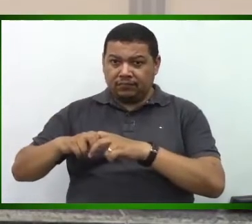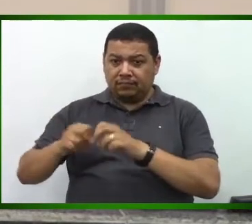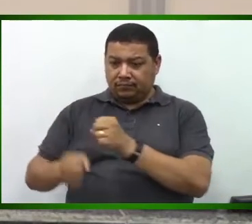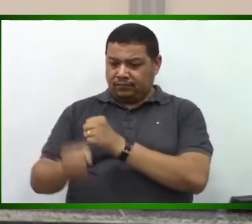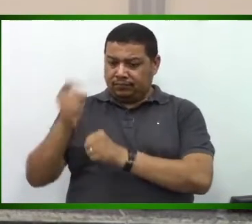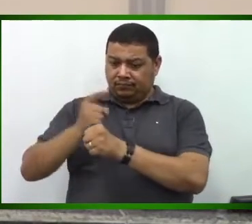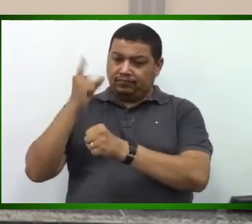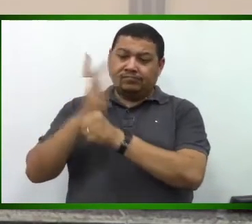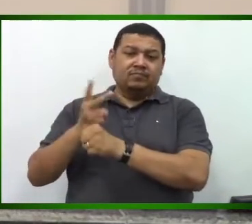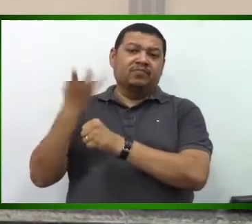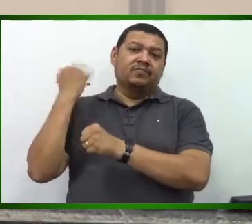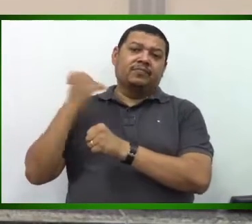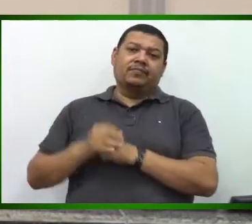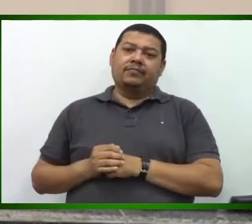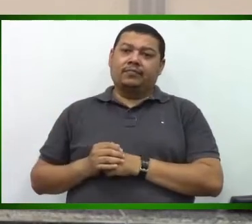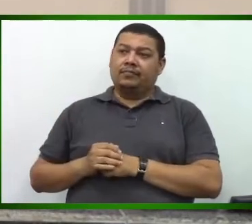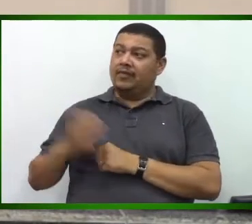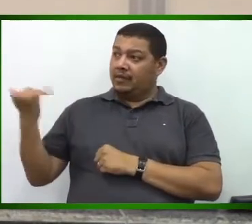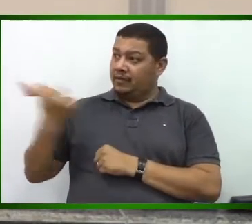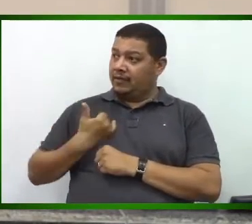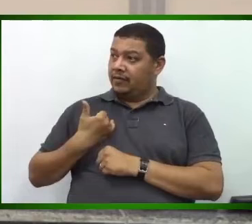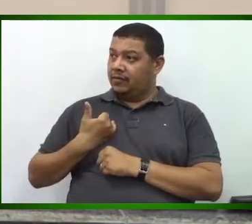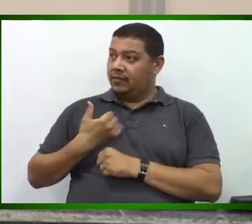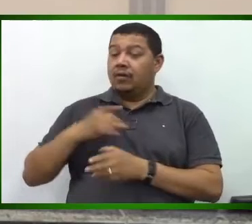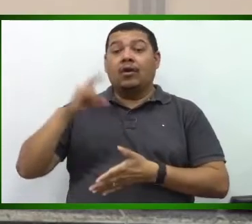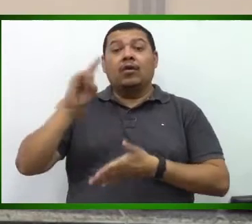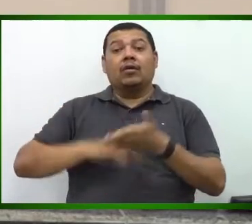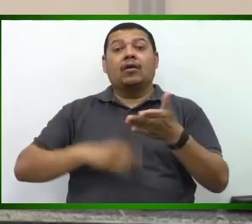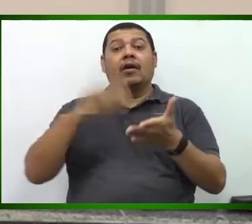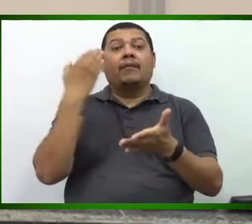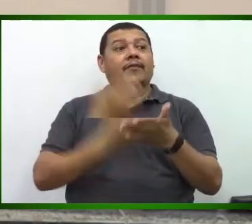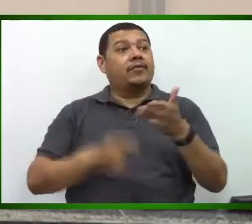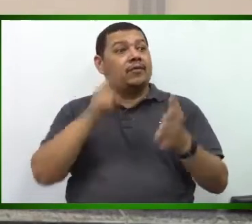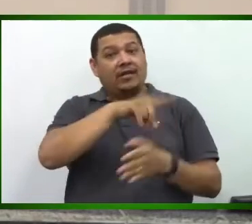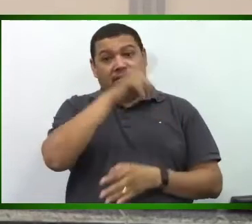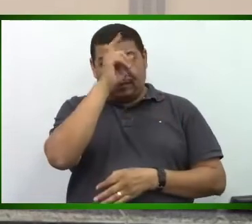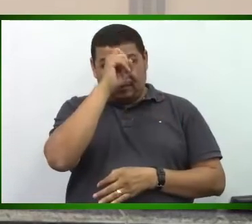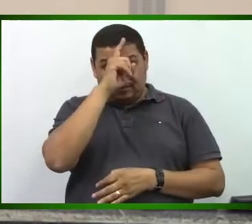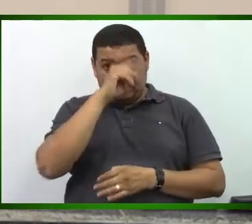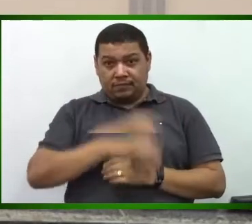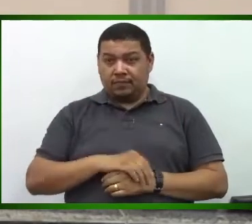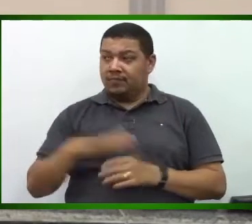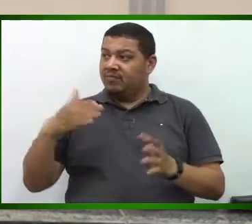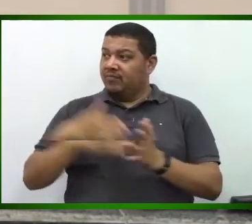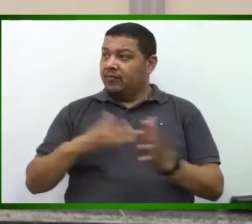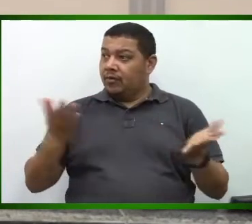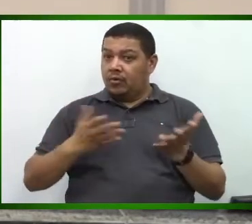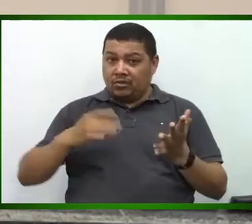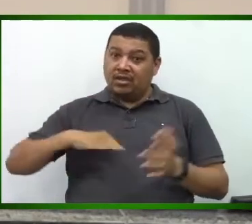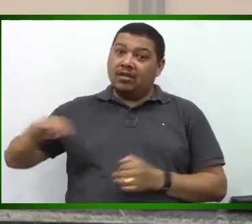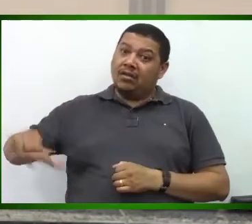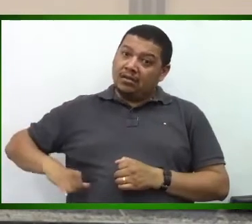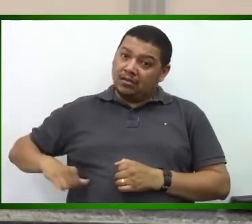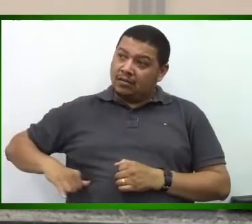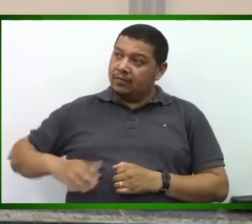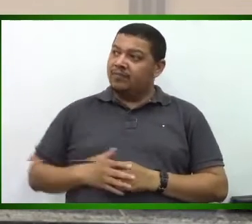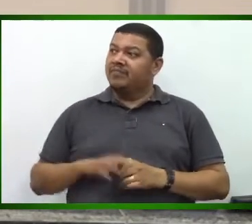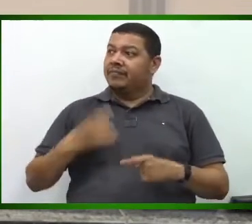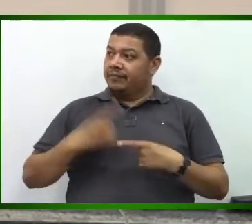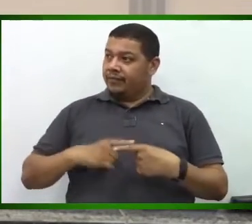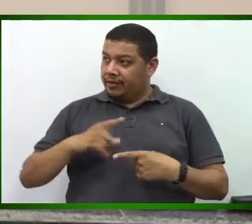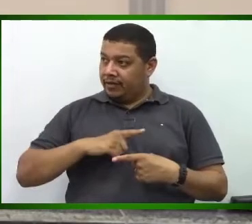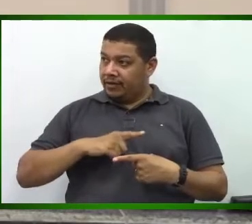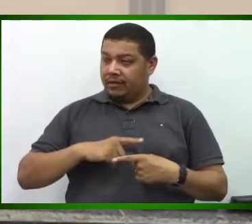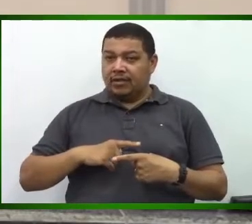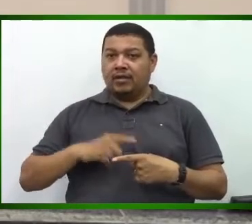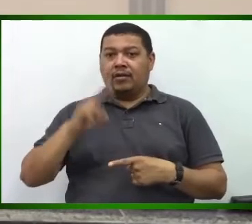uns dois anos atrás. E a informação que ele me passou é que os documentos foram perdidos dentro do hospital. E até hoje, ele está sofrendo. Agora vai passar